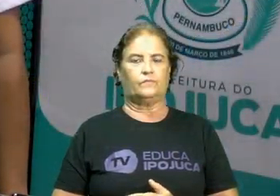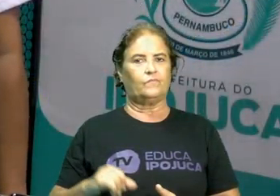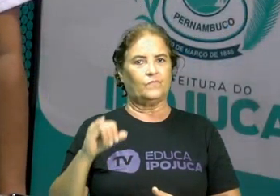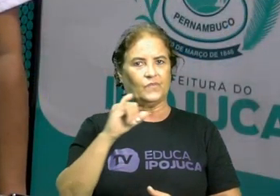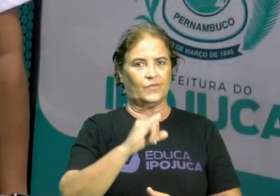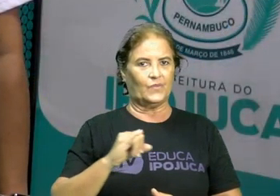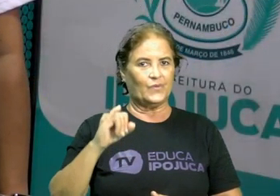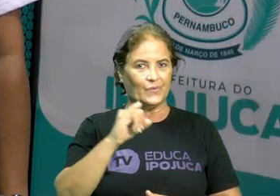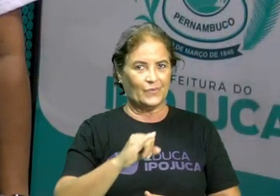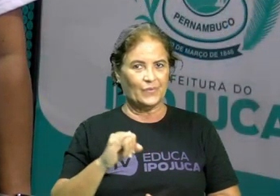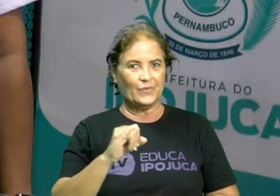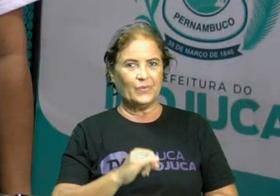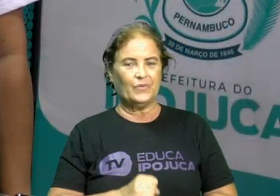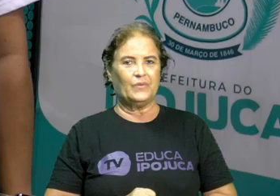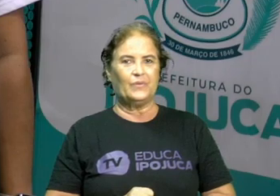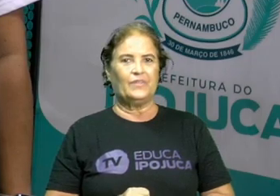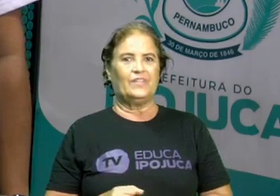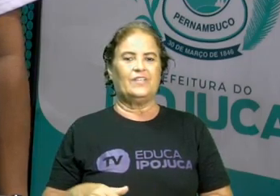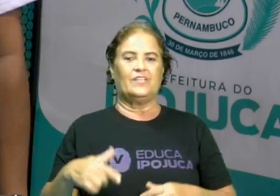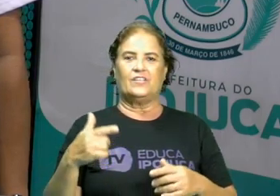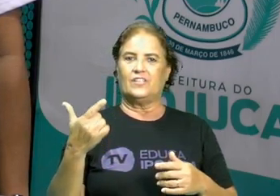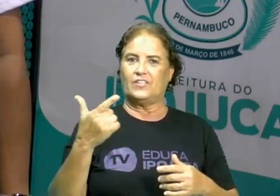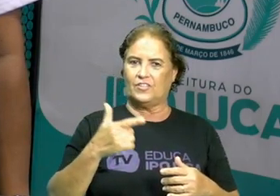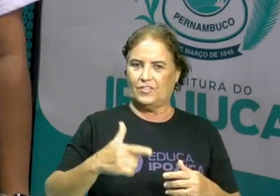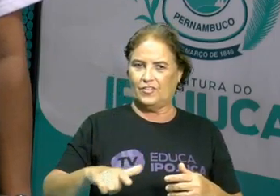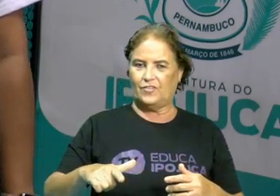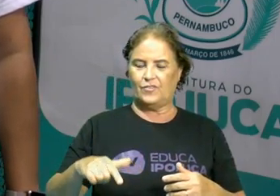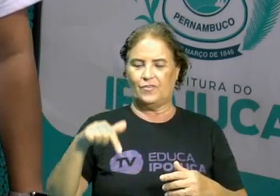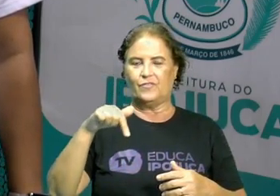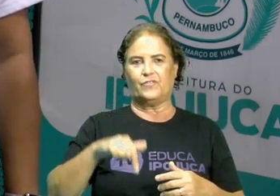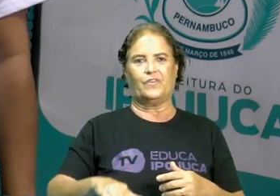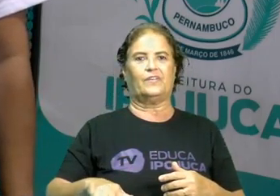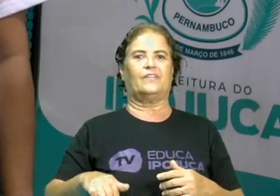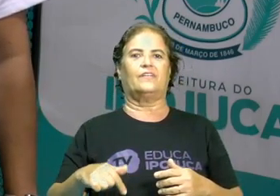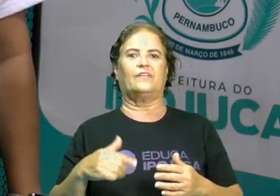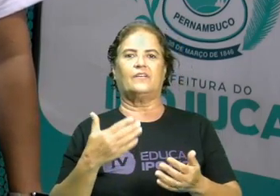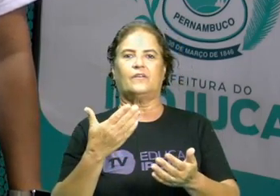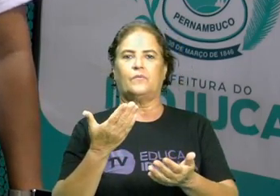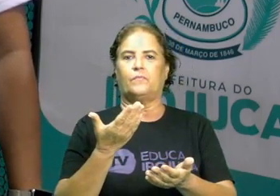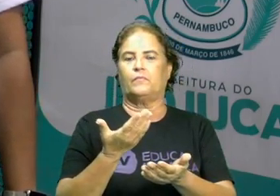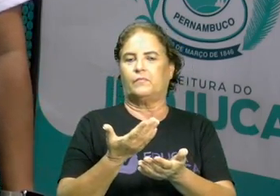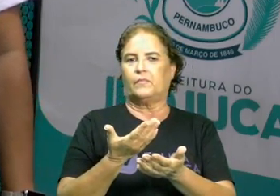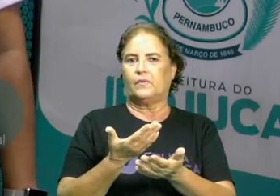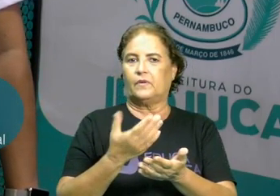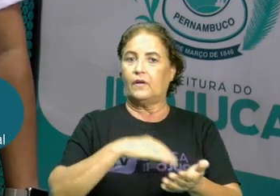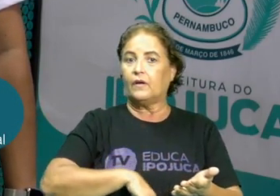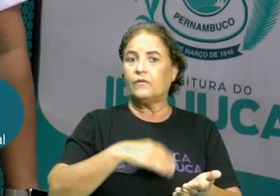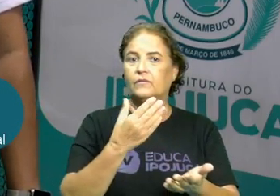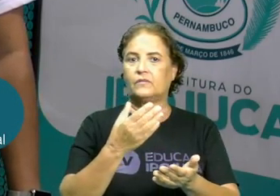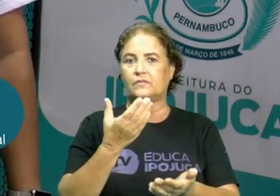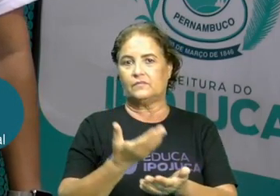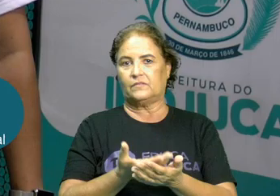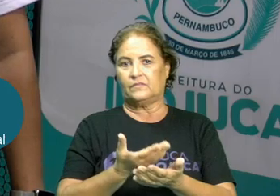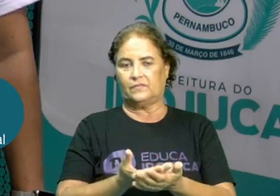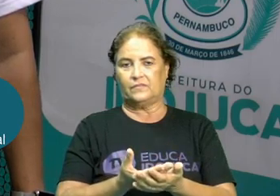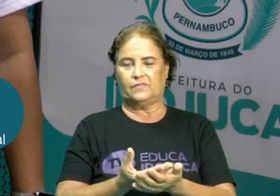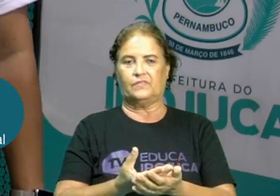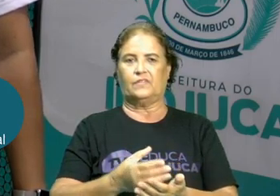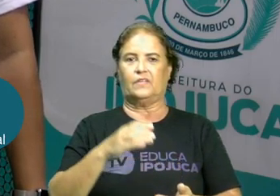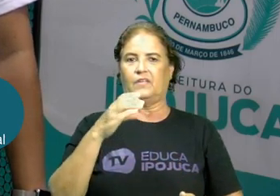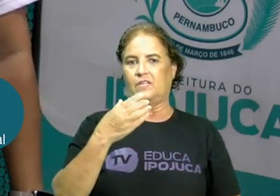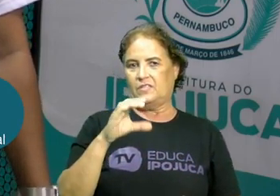Oi gente, estamos aqui de volta para mais uma aula de ciência. Eu vou ser a professora de vocês,